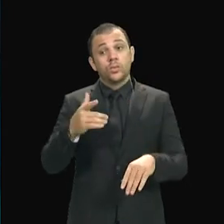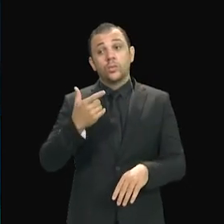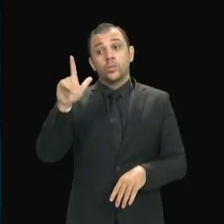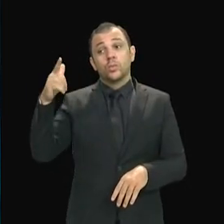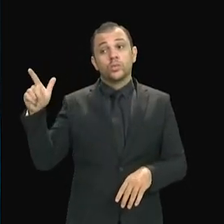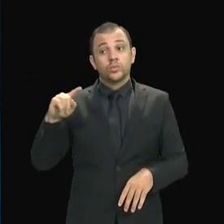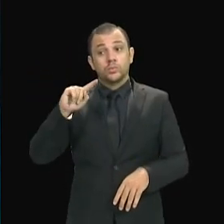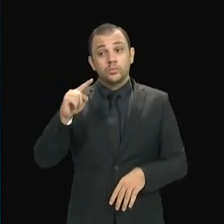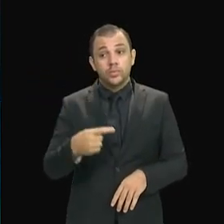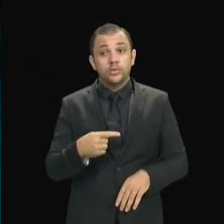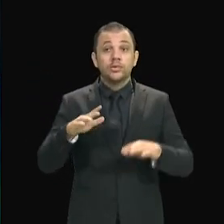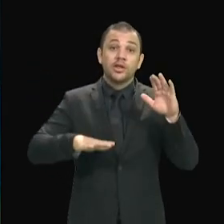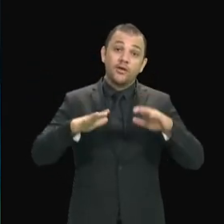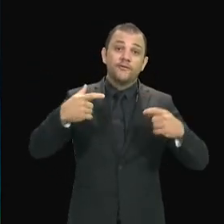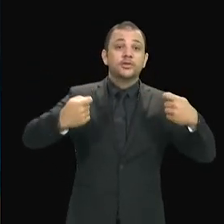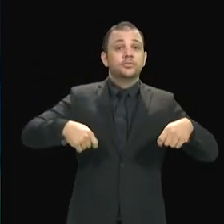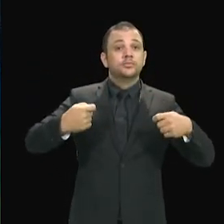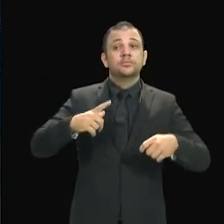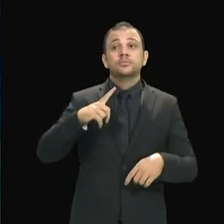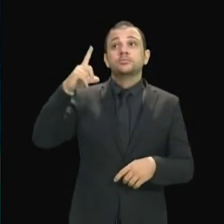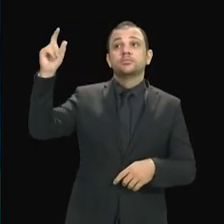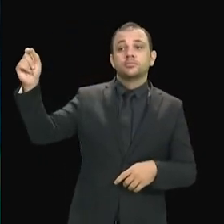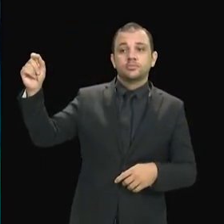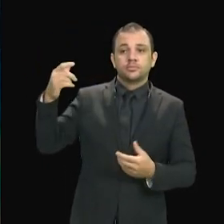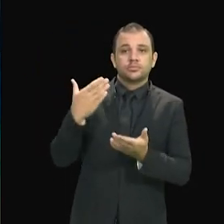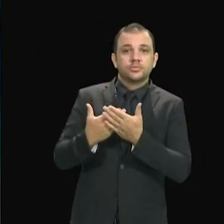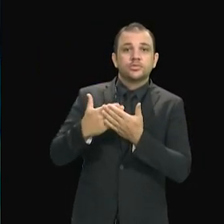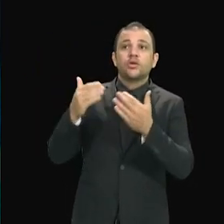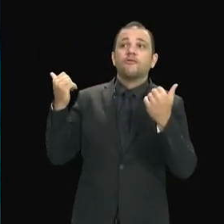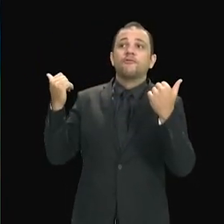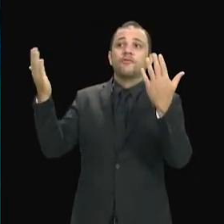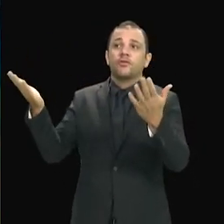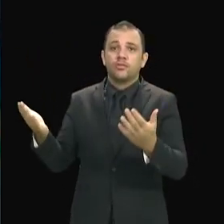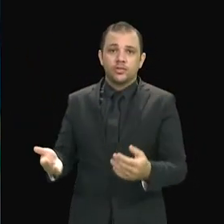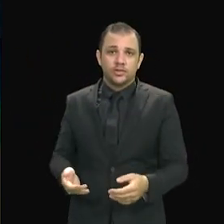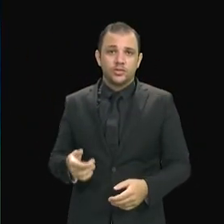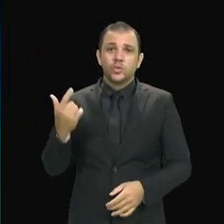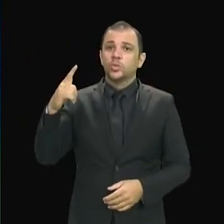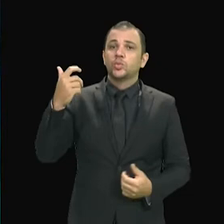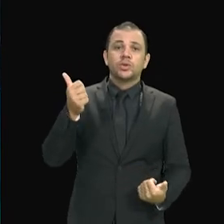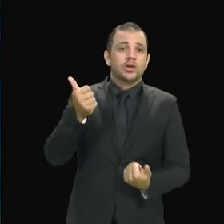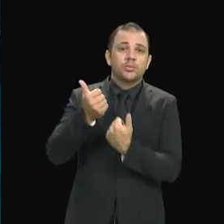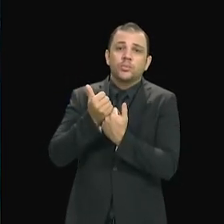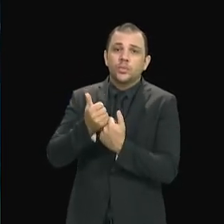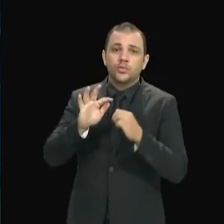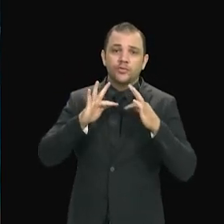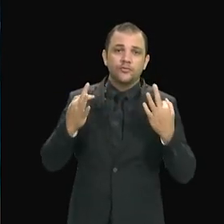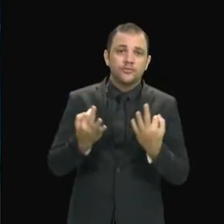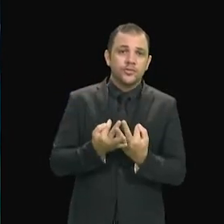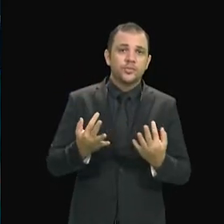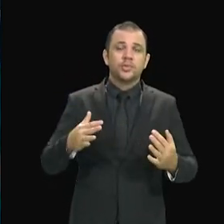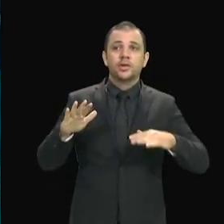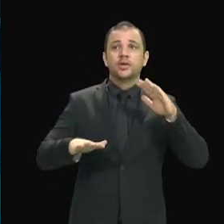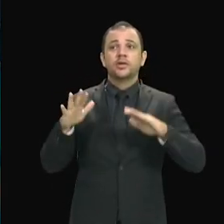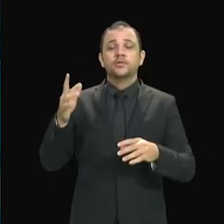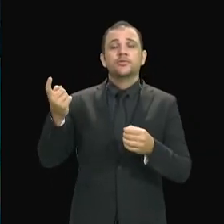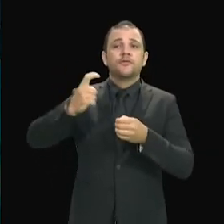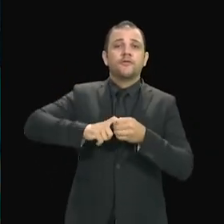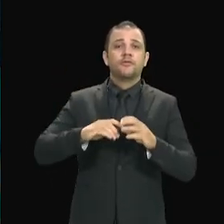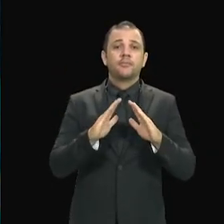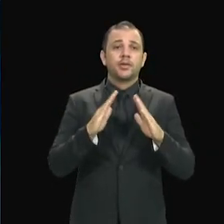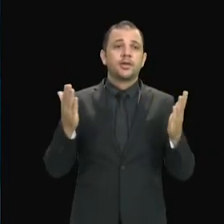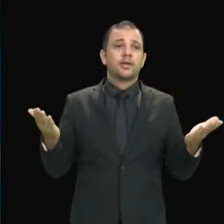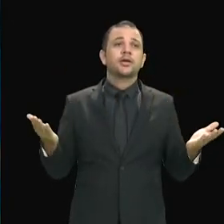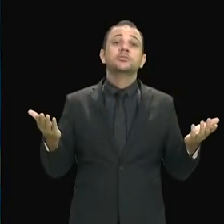para estudarem fora e terem uma separação familiar. que talvez voltariam para suas casas, agora